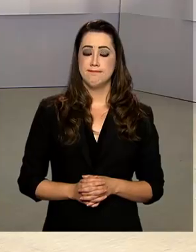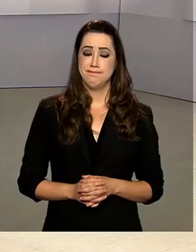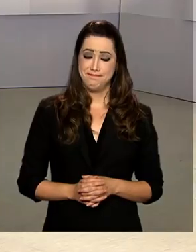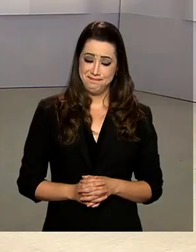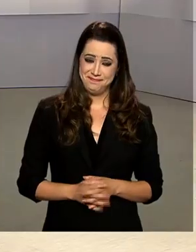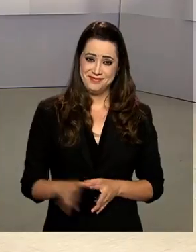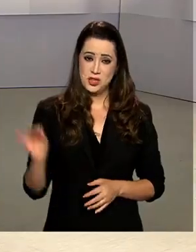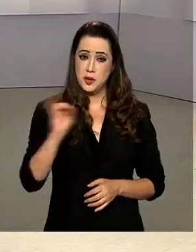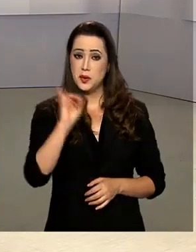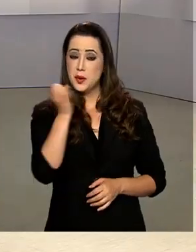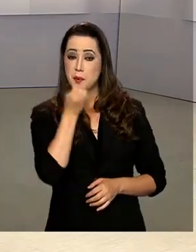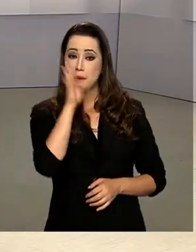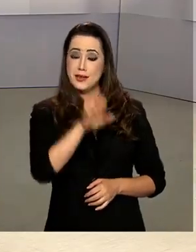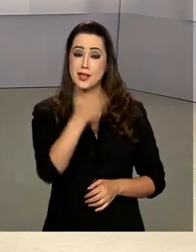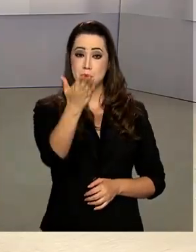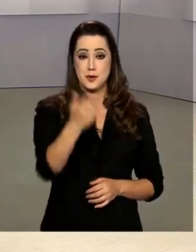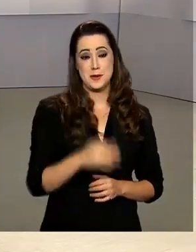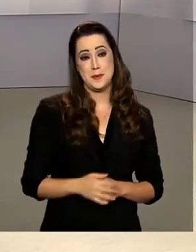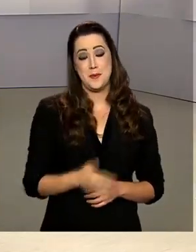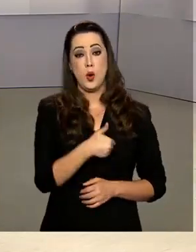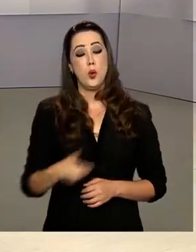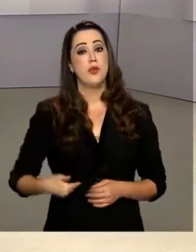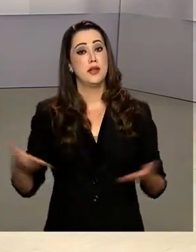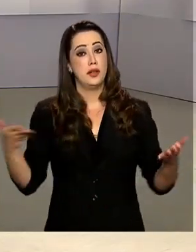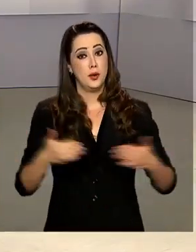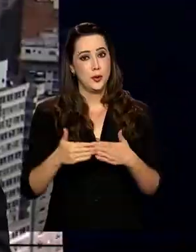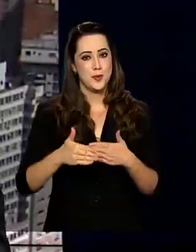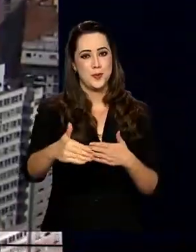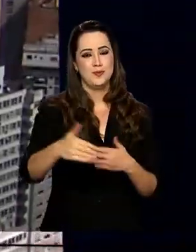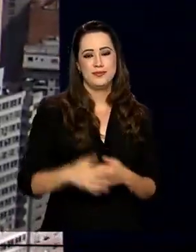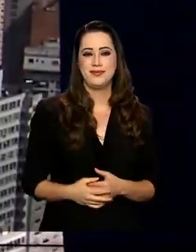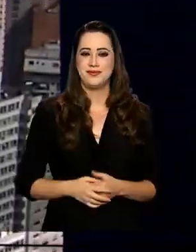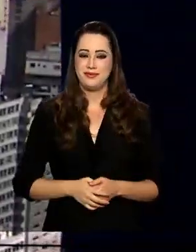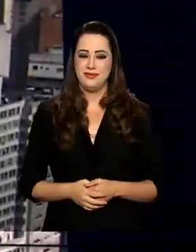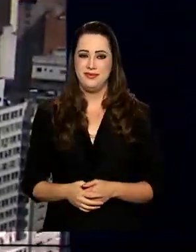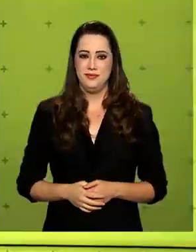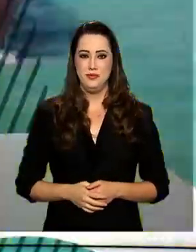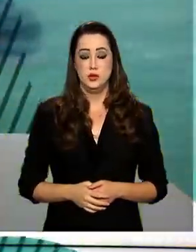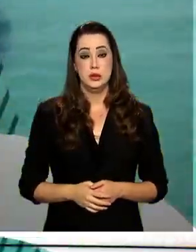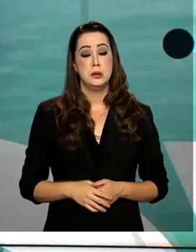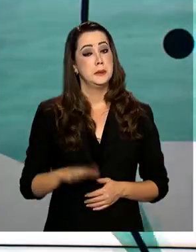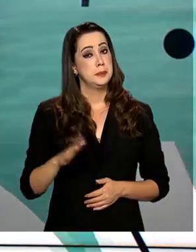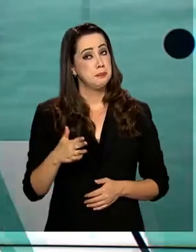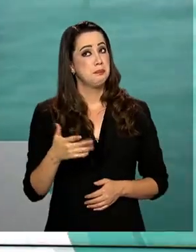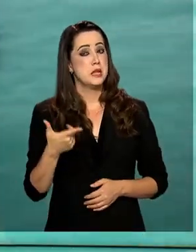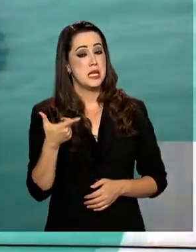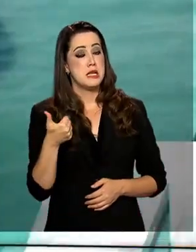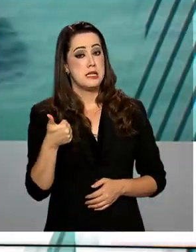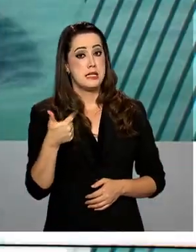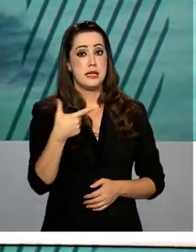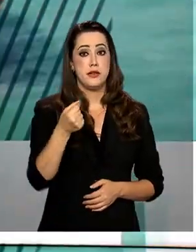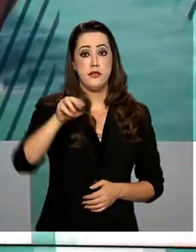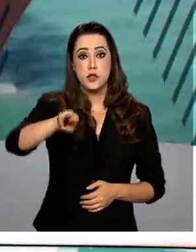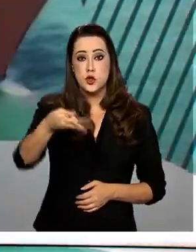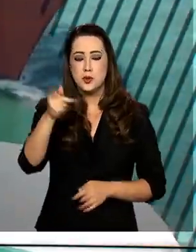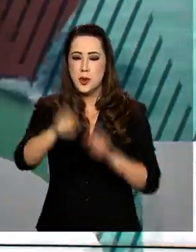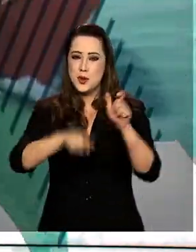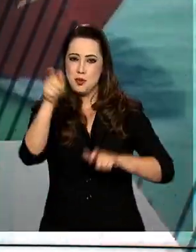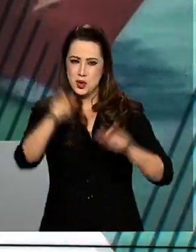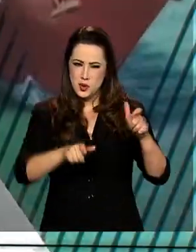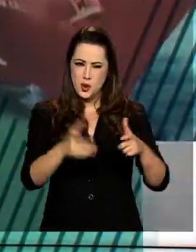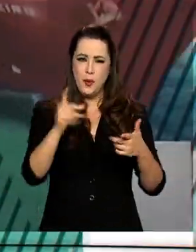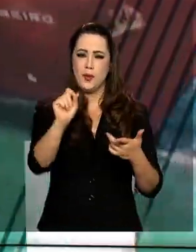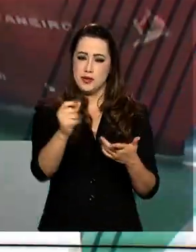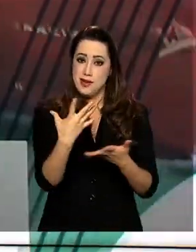Olá, boa tarde para você. O governo agora está no ar. Cerca de 120 milhões de brasileiros estão recebendo